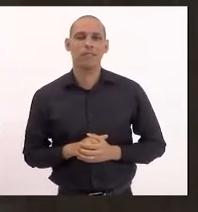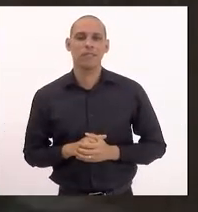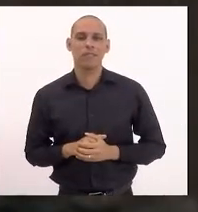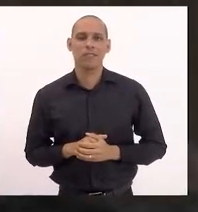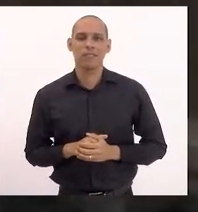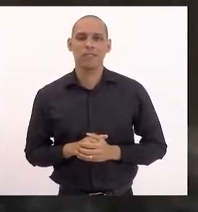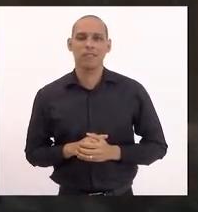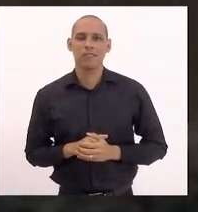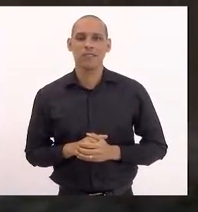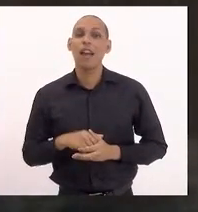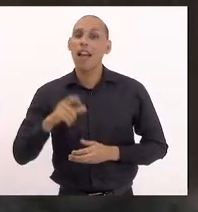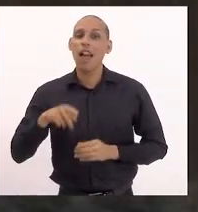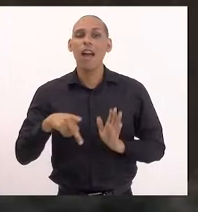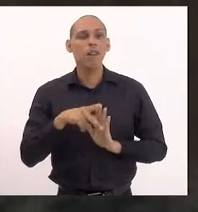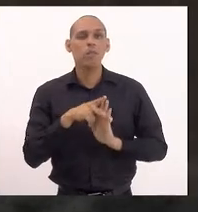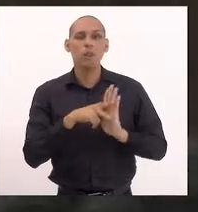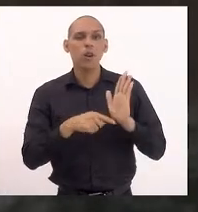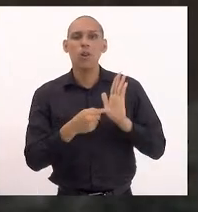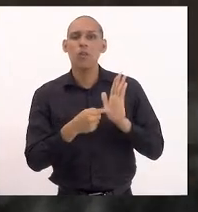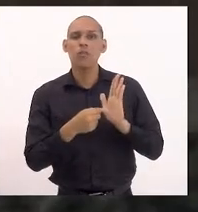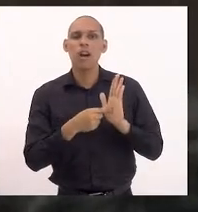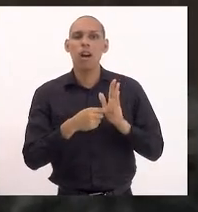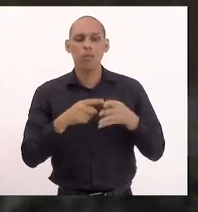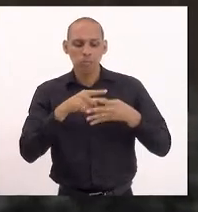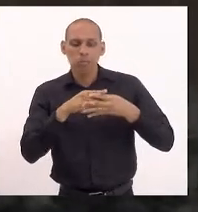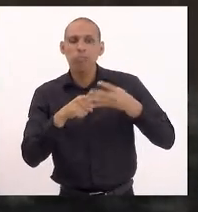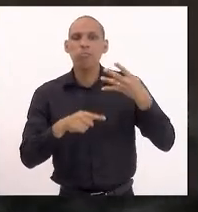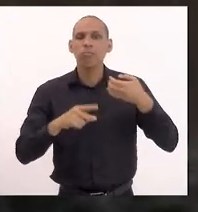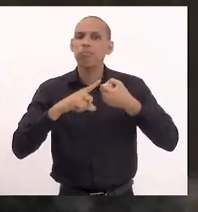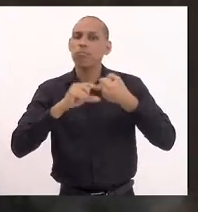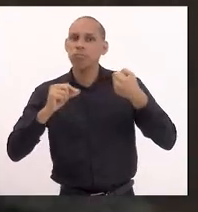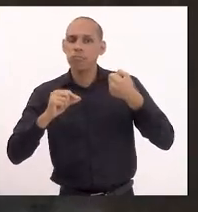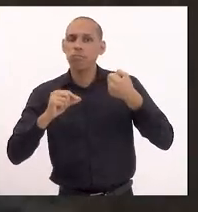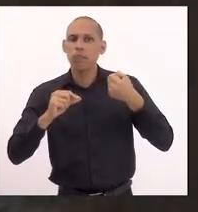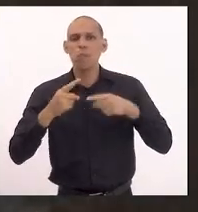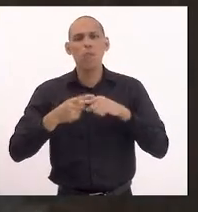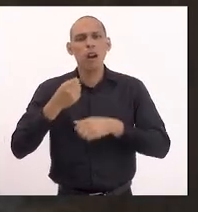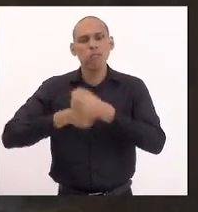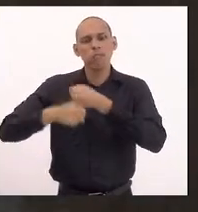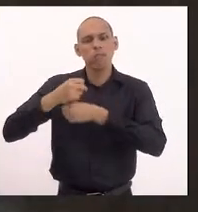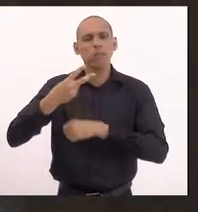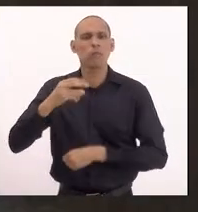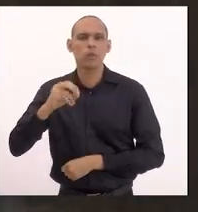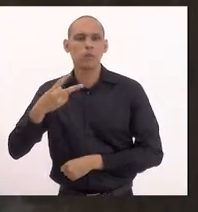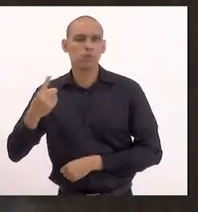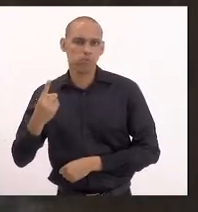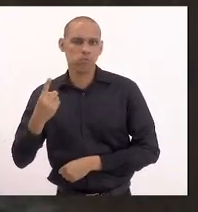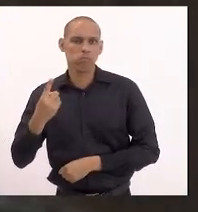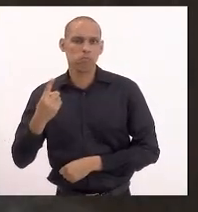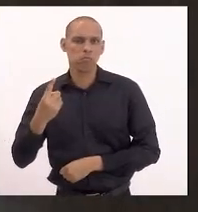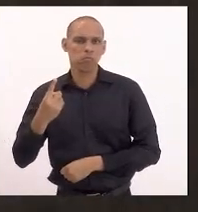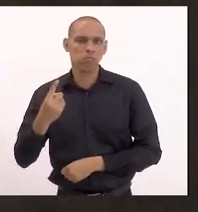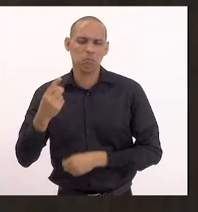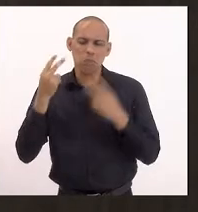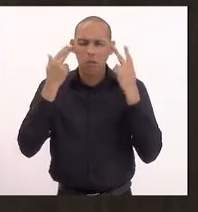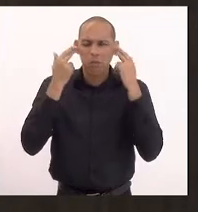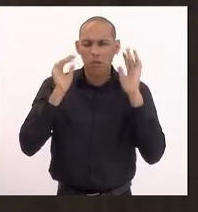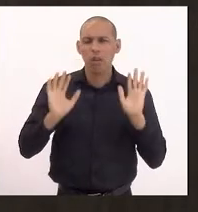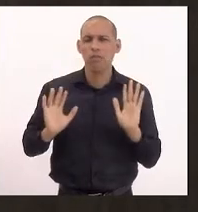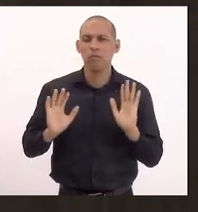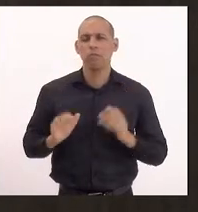que é um projeto só de quatro artigos, porque é um projeto de 2021, ele foi mais genérico.